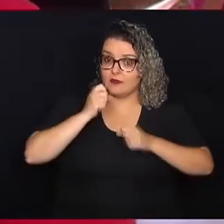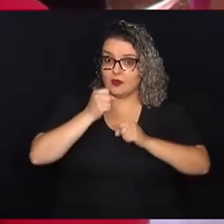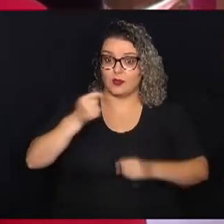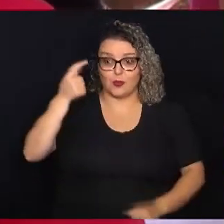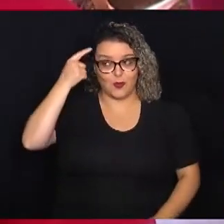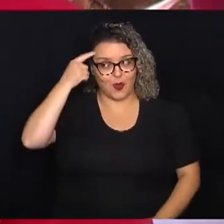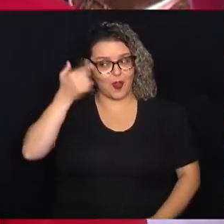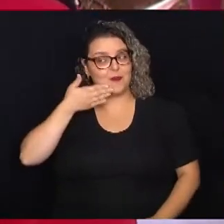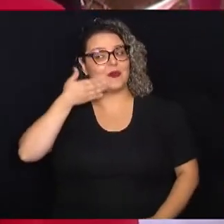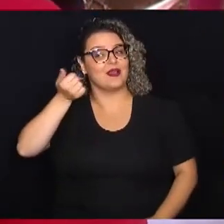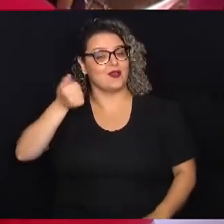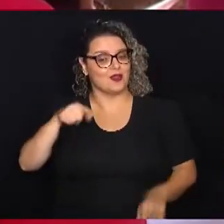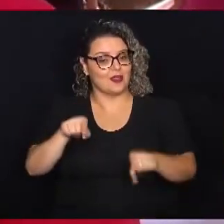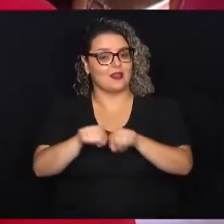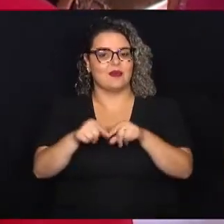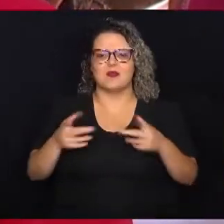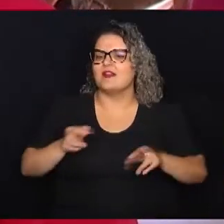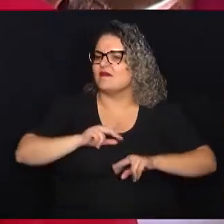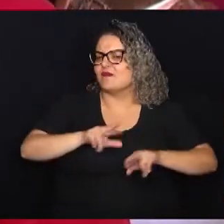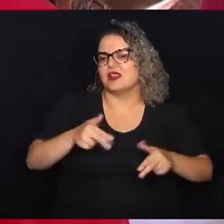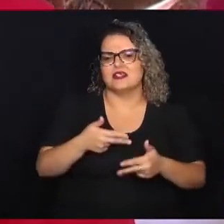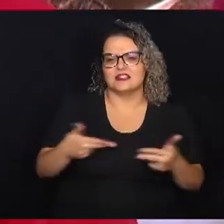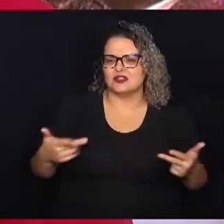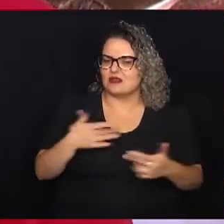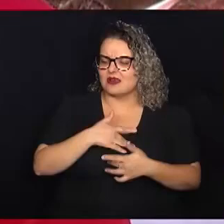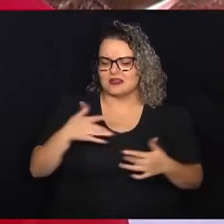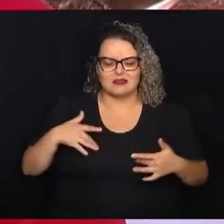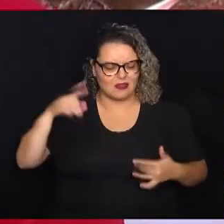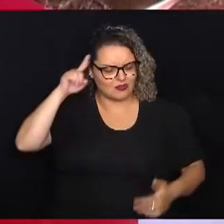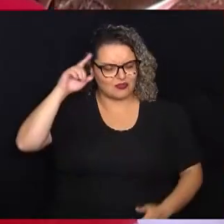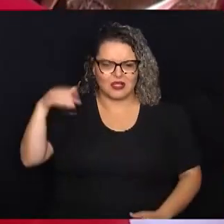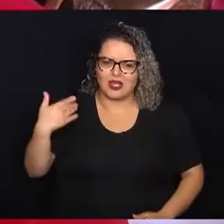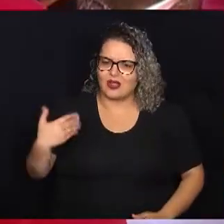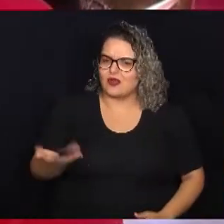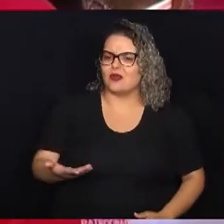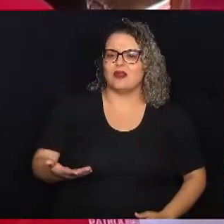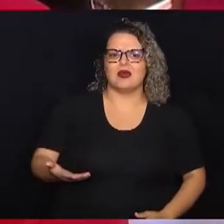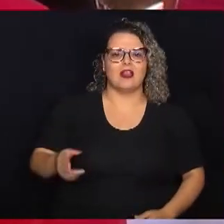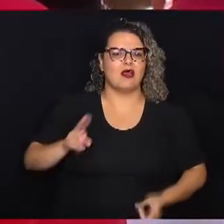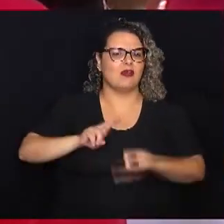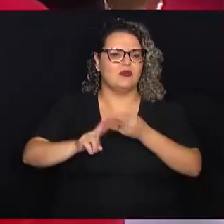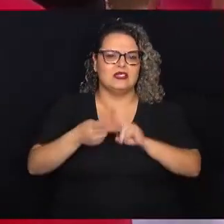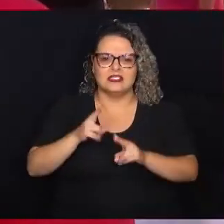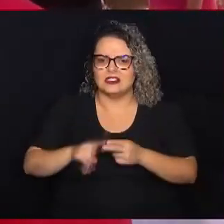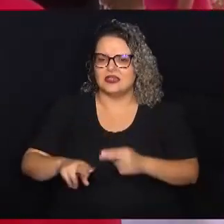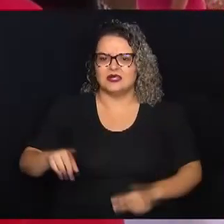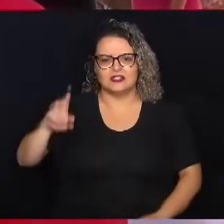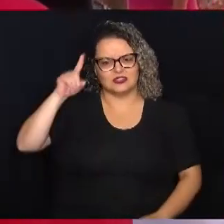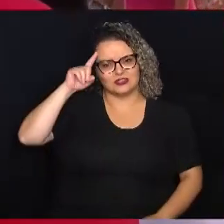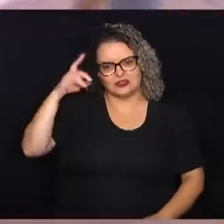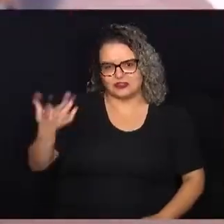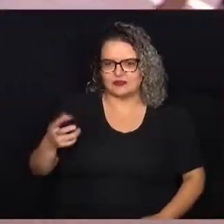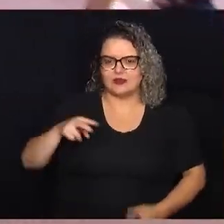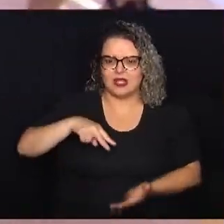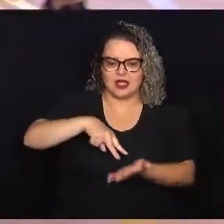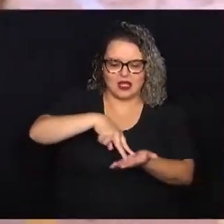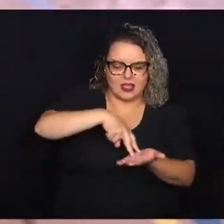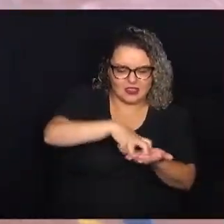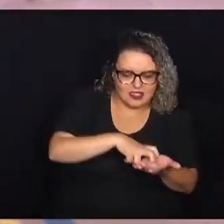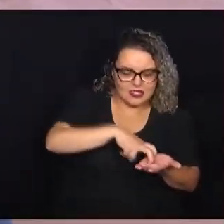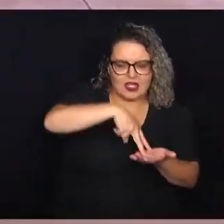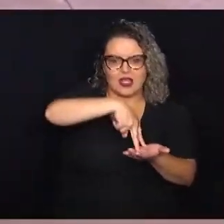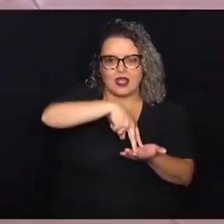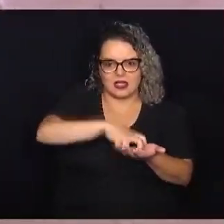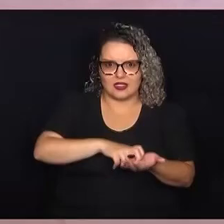melhorou muito, Assim, várias coisas, entendeu? No dia a dia, facilidade para fazer as coisas, levantar, abaixar, muita coisa. As